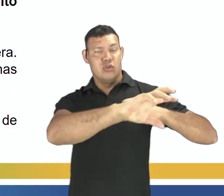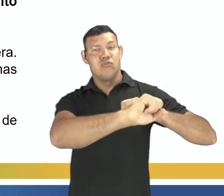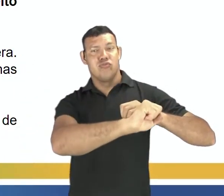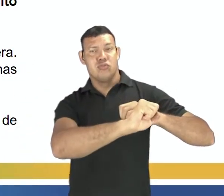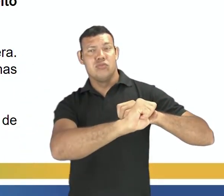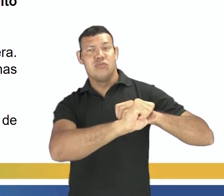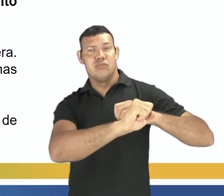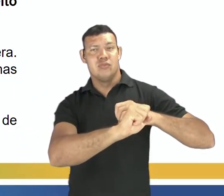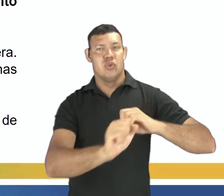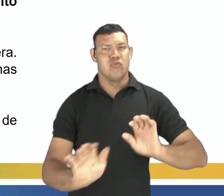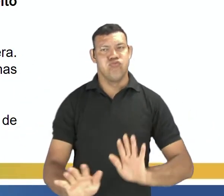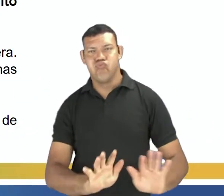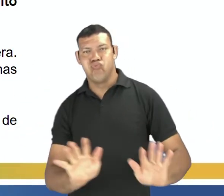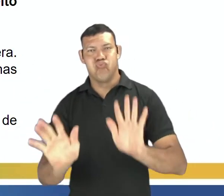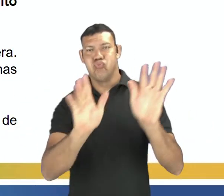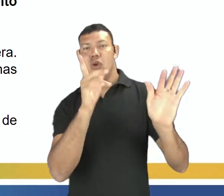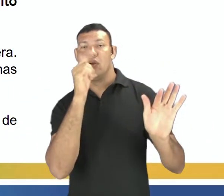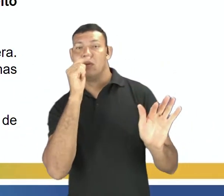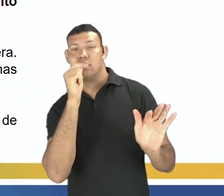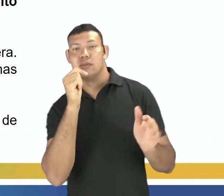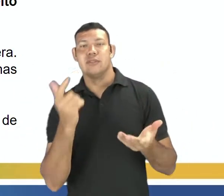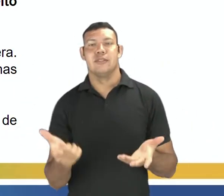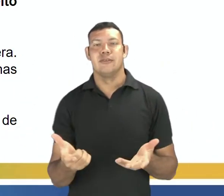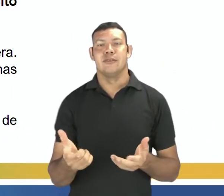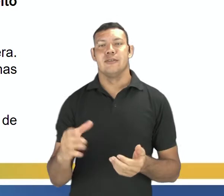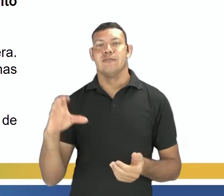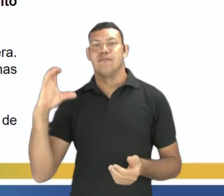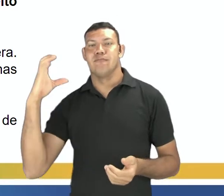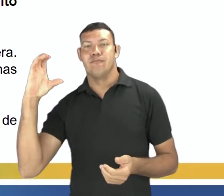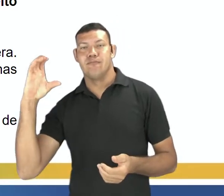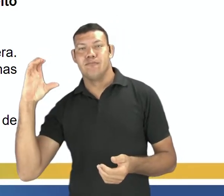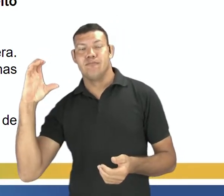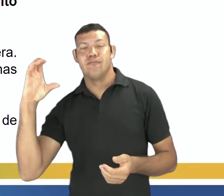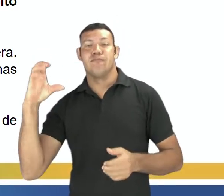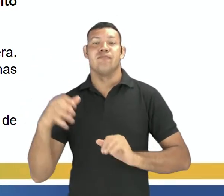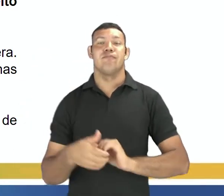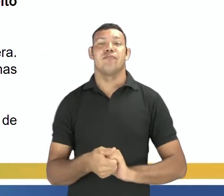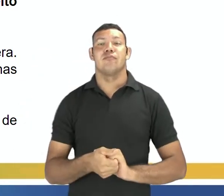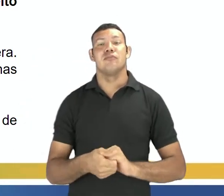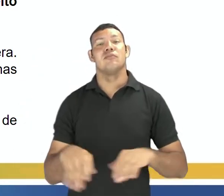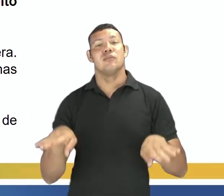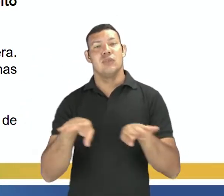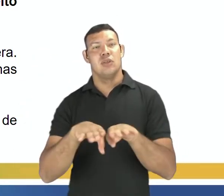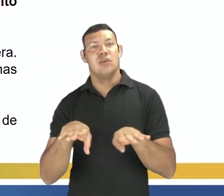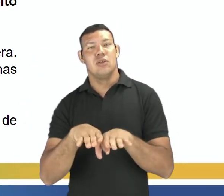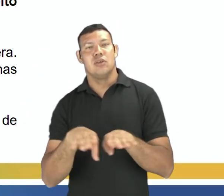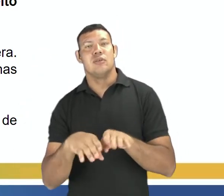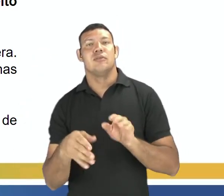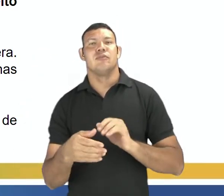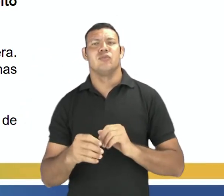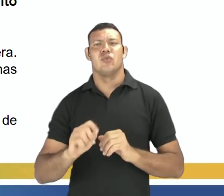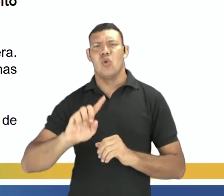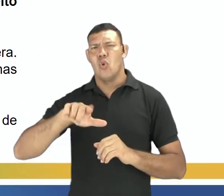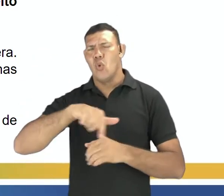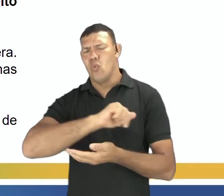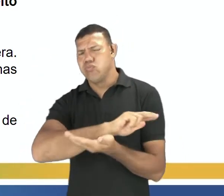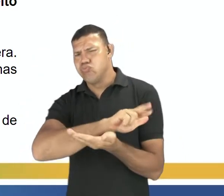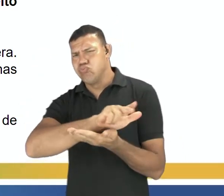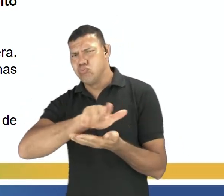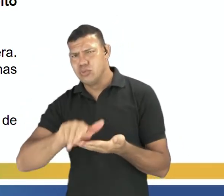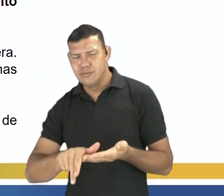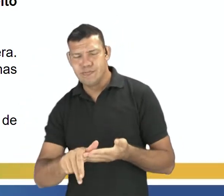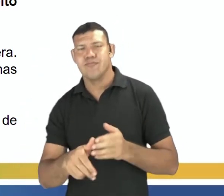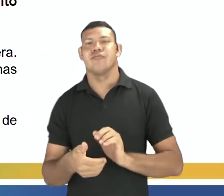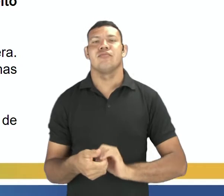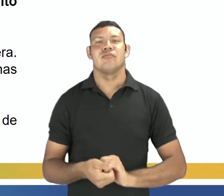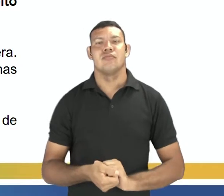de água, o gás carbônico e o metano. Só que o efeito estufa vai haver um momento, né, na